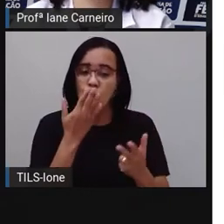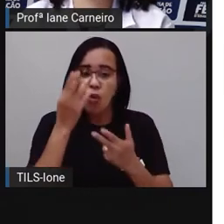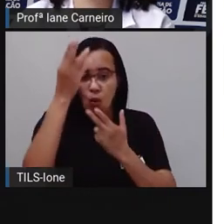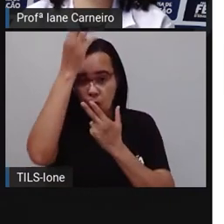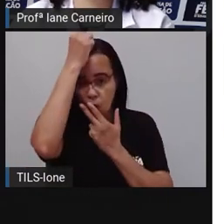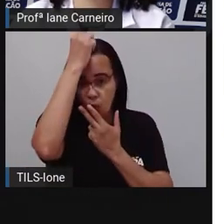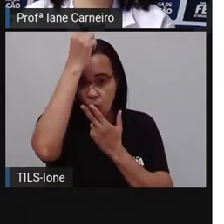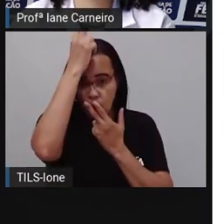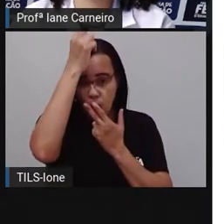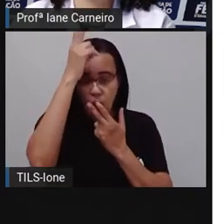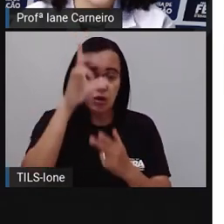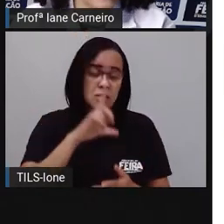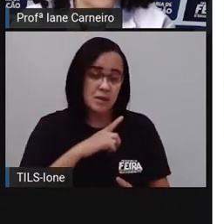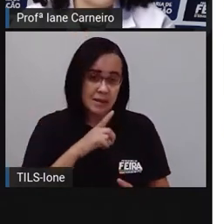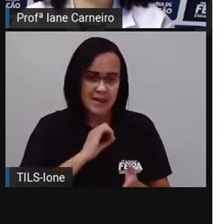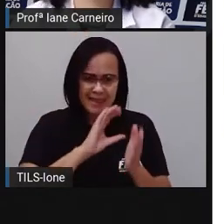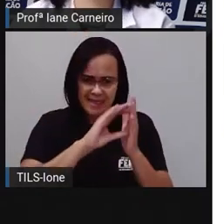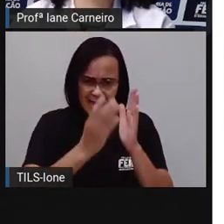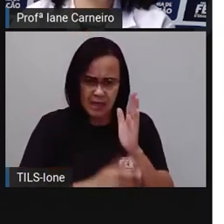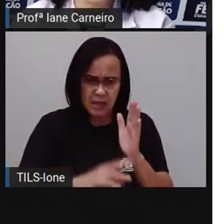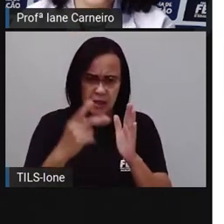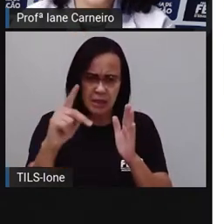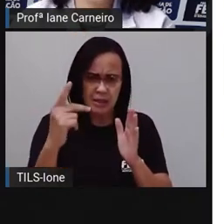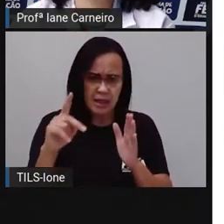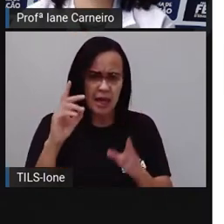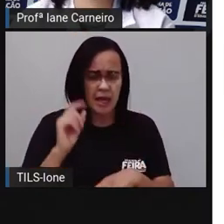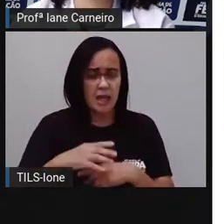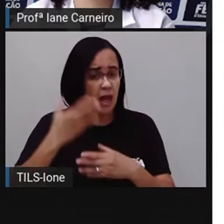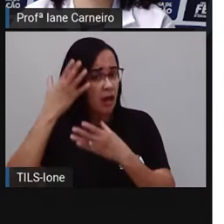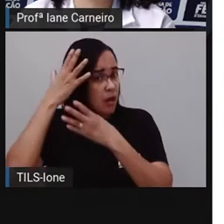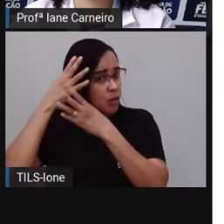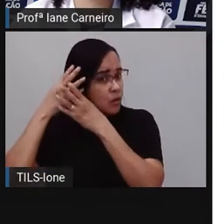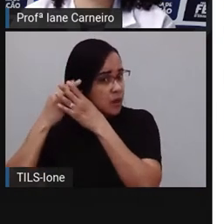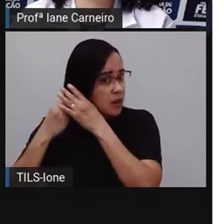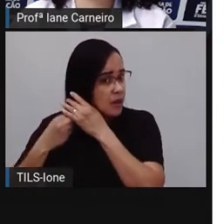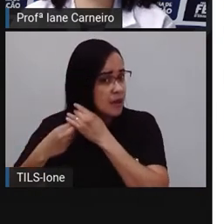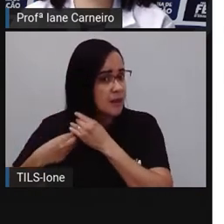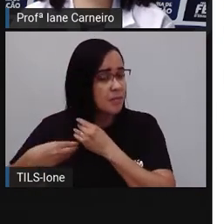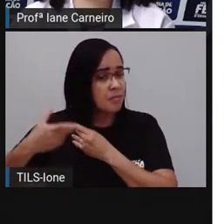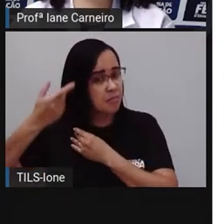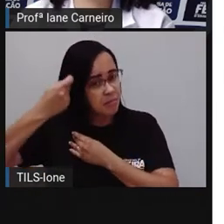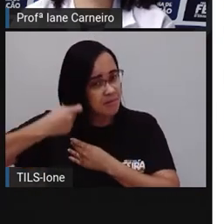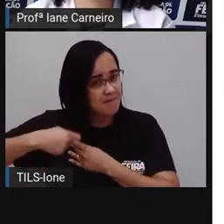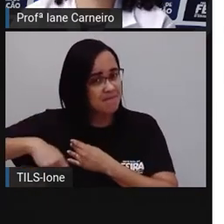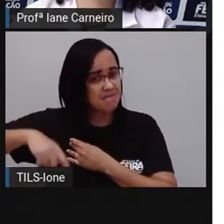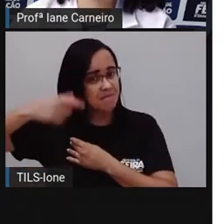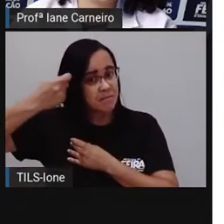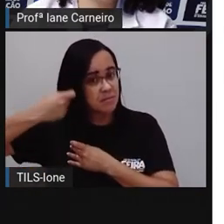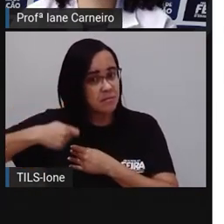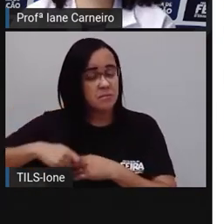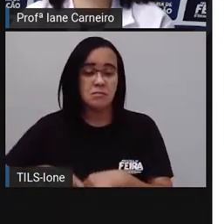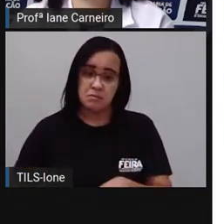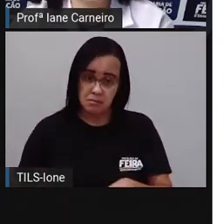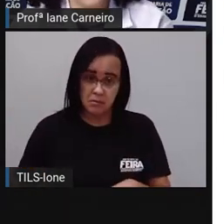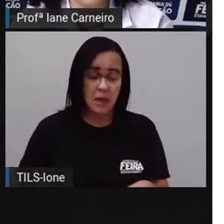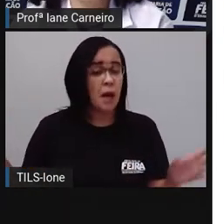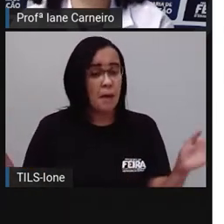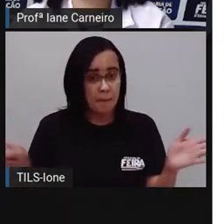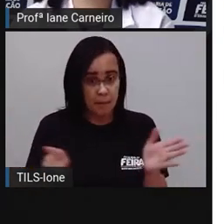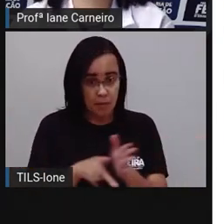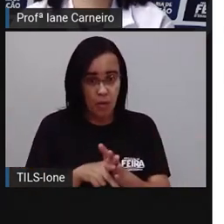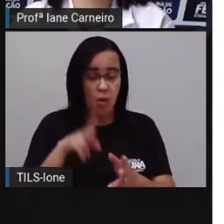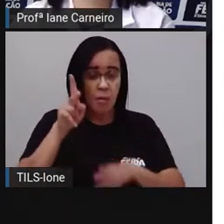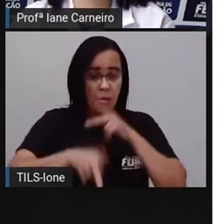Vamos ver? O cabelo dela é um cabelo liso, né? Ela é uma pessoa de etnia indígena,